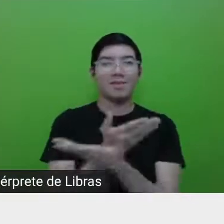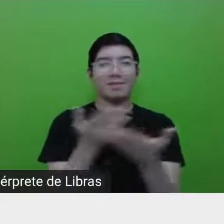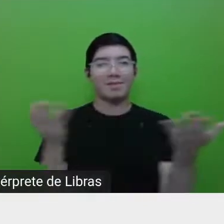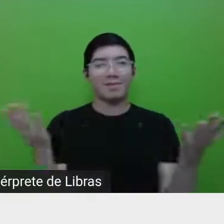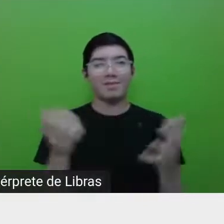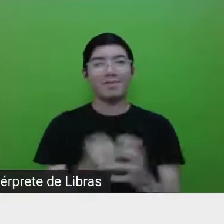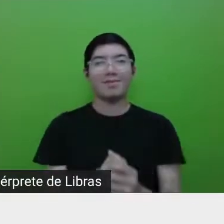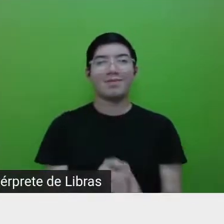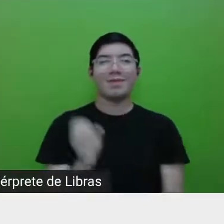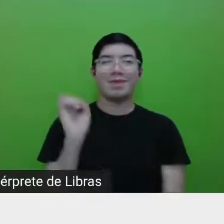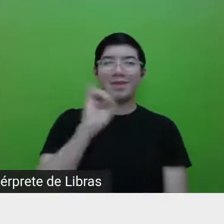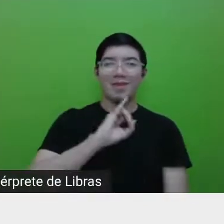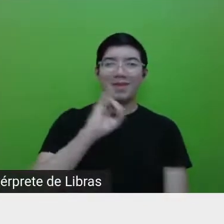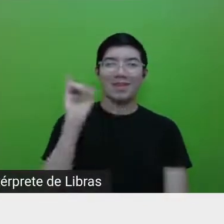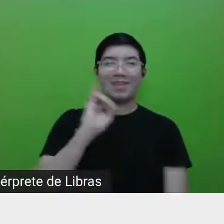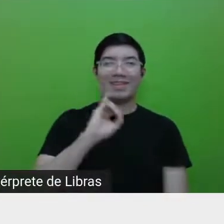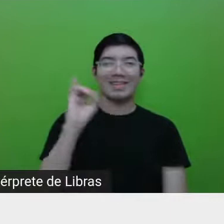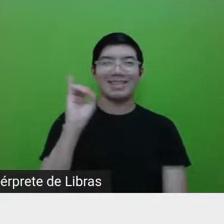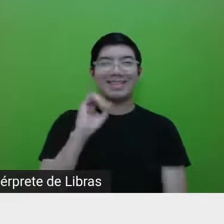Oi, Tyson.